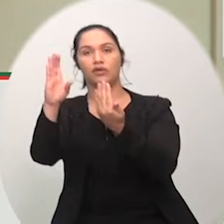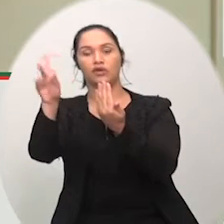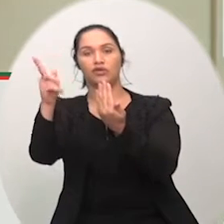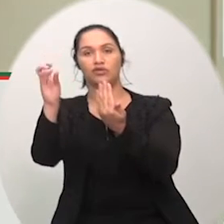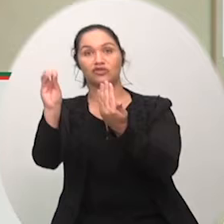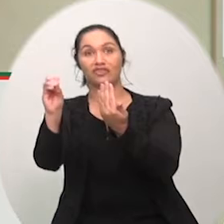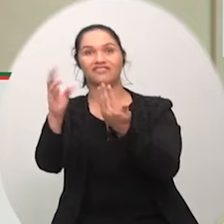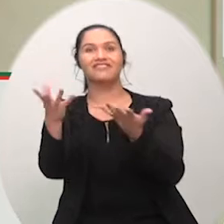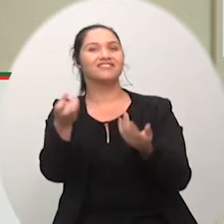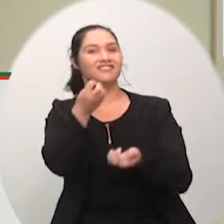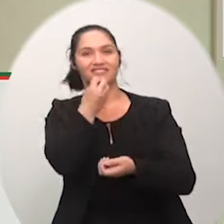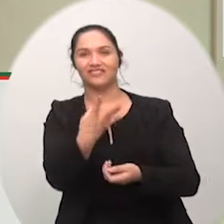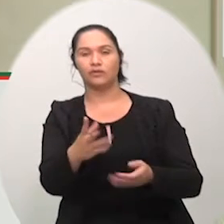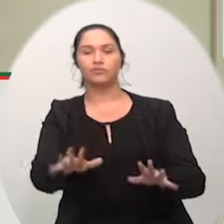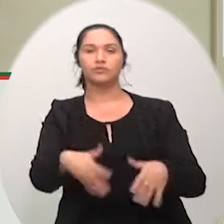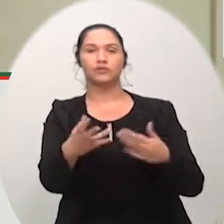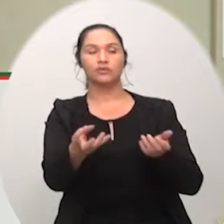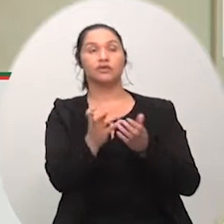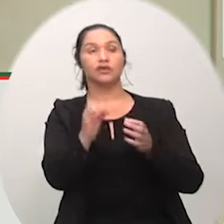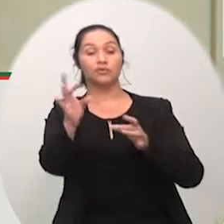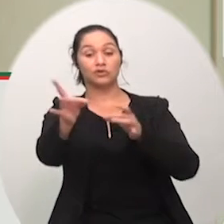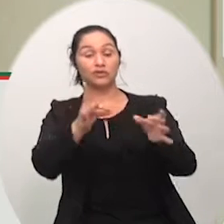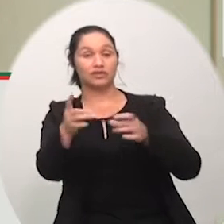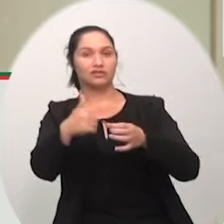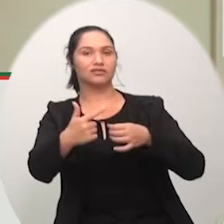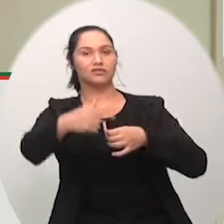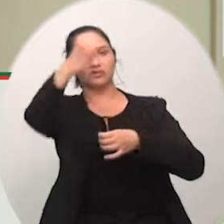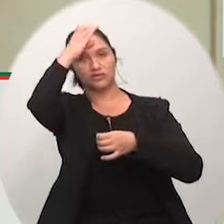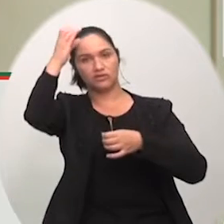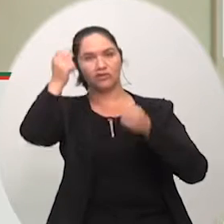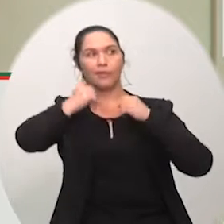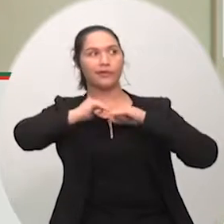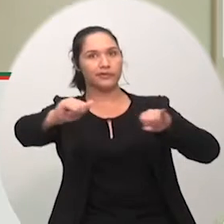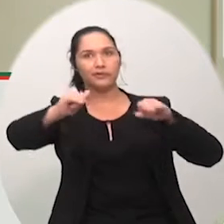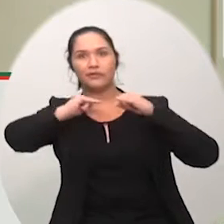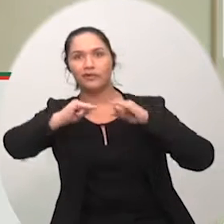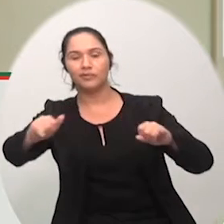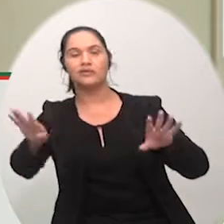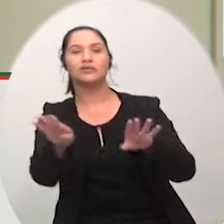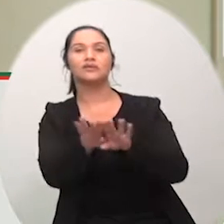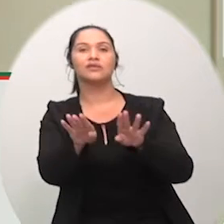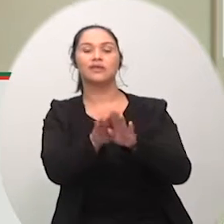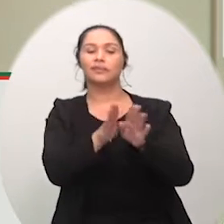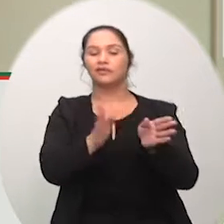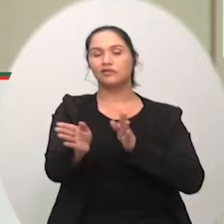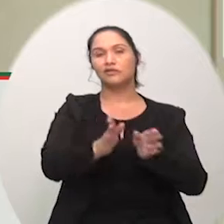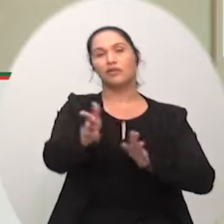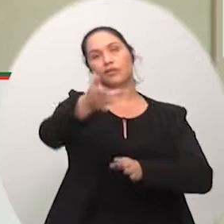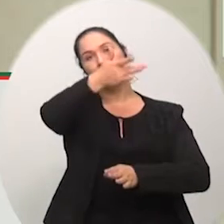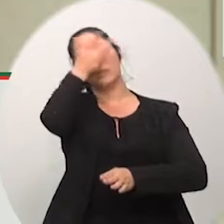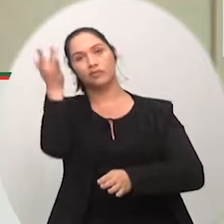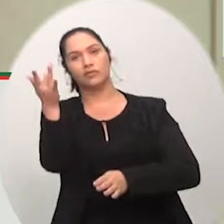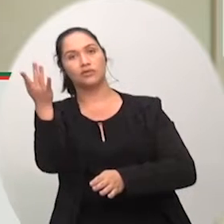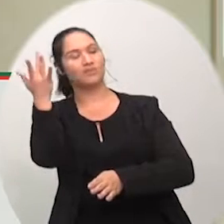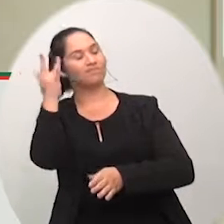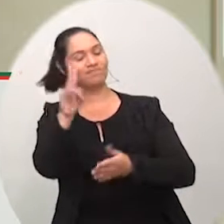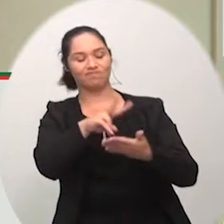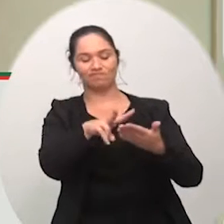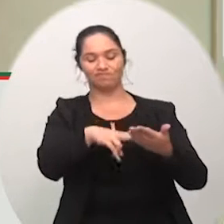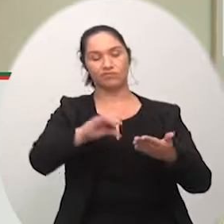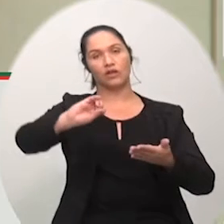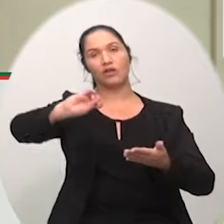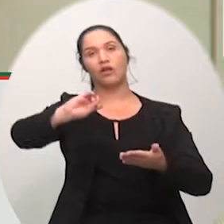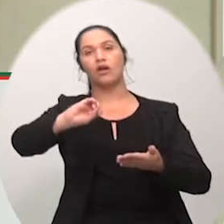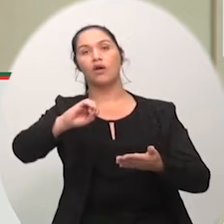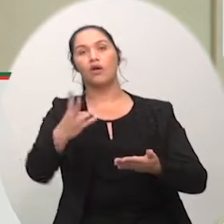organizar a cidade no sentido de informação e acessibilidade para aqueles que não sabem ler para aqueles que tem falta de visão ou a